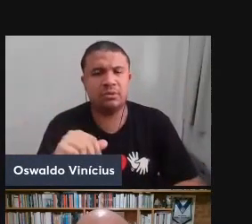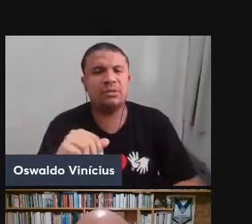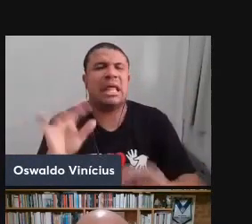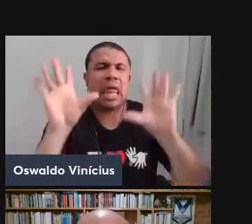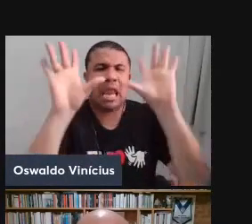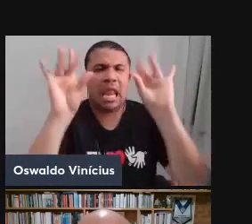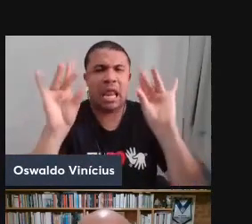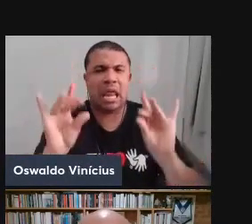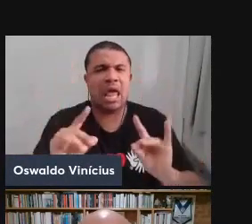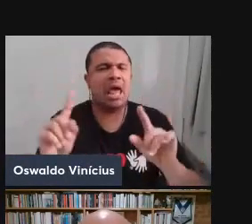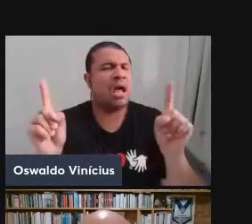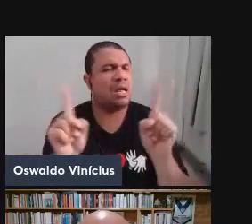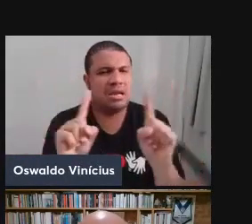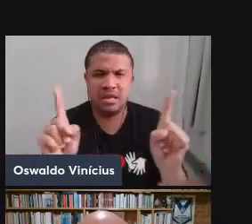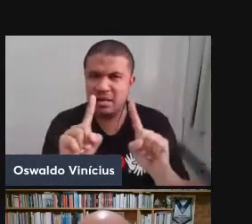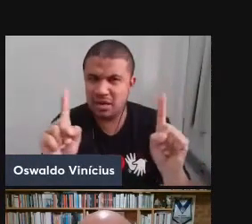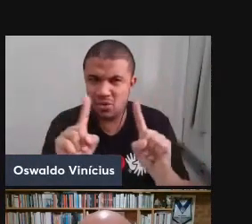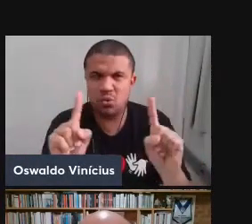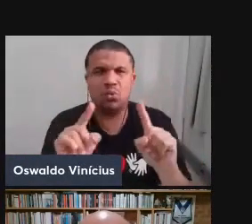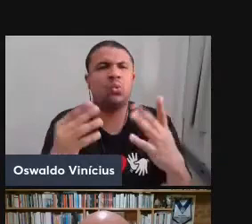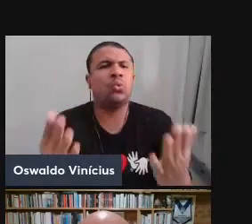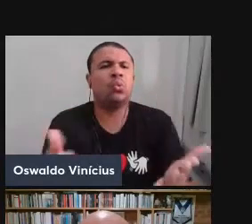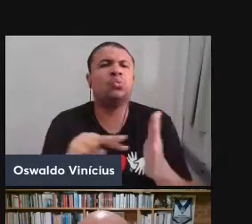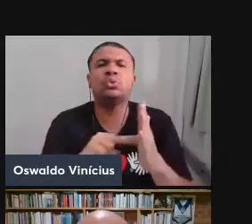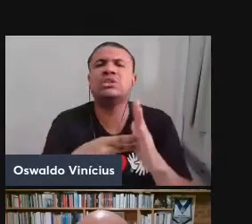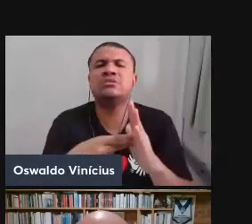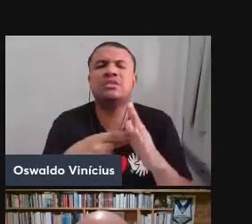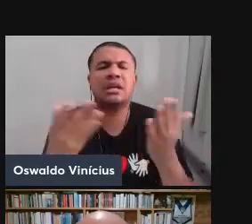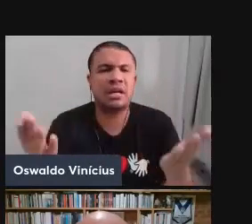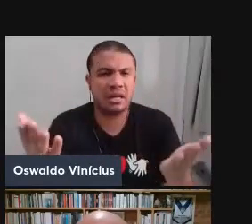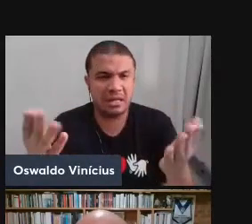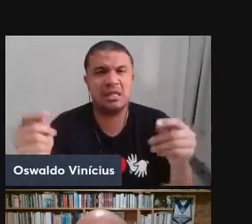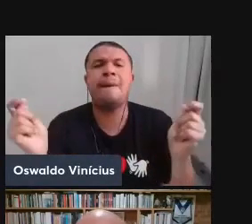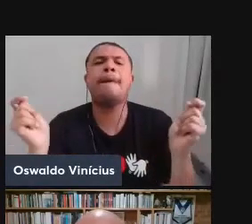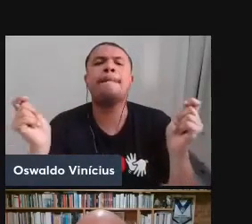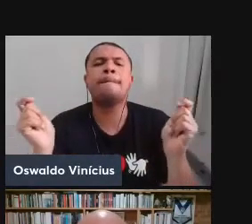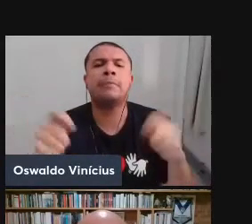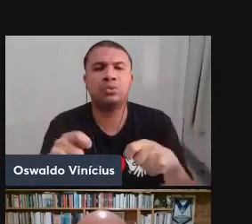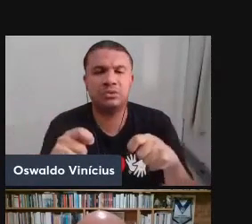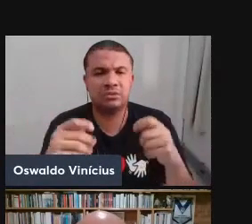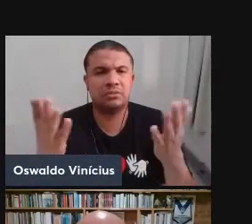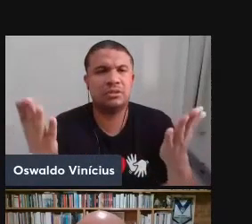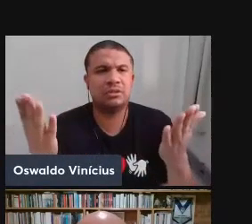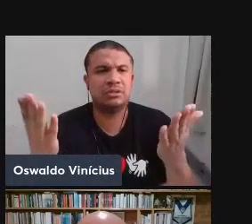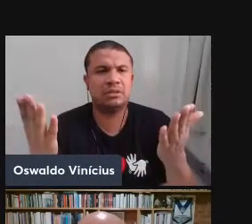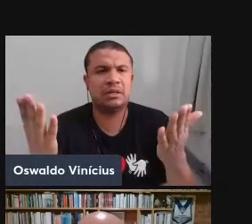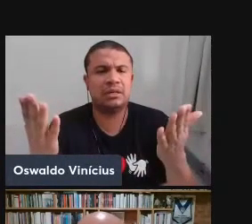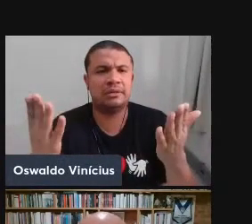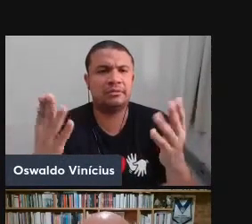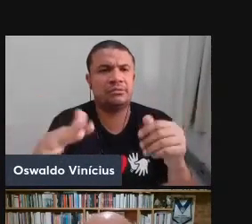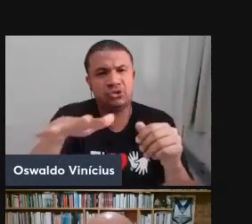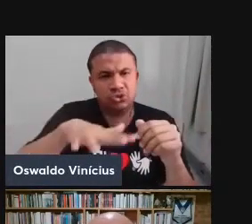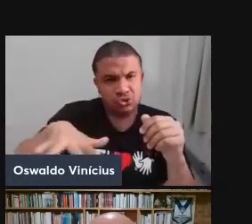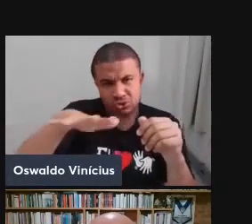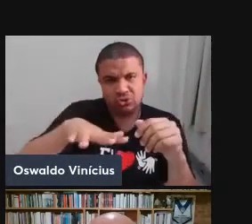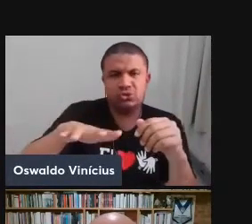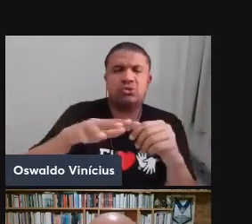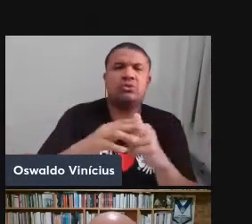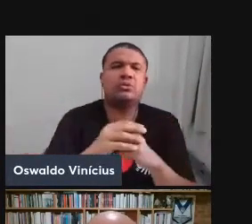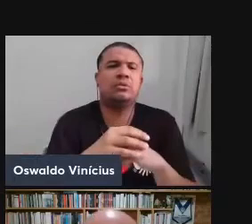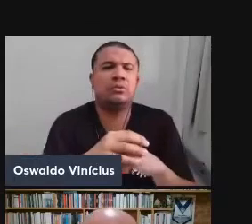detalhes aqui dos sentidos, dos significados, das possibilidades desse trecho do Deleuze Guattari,